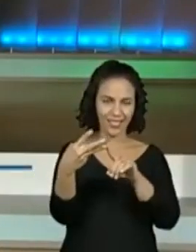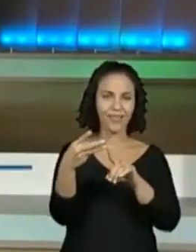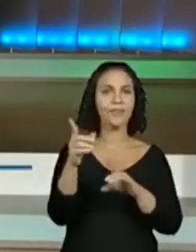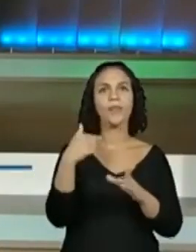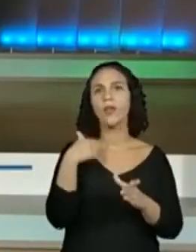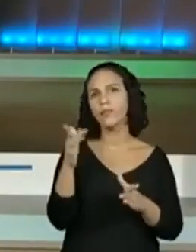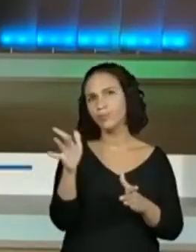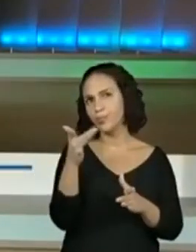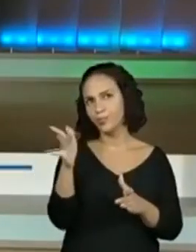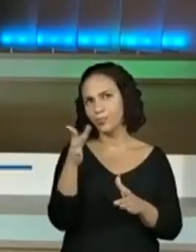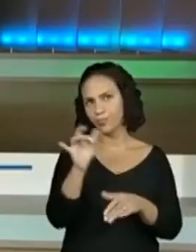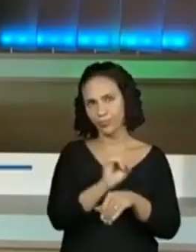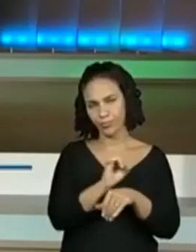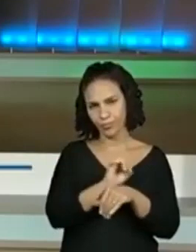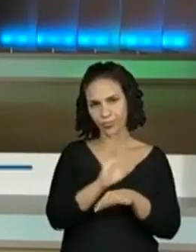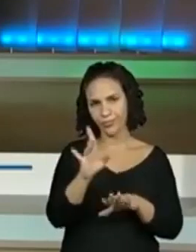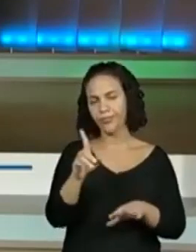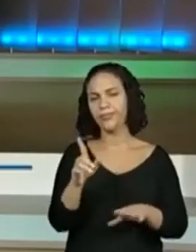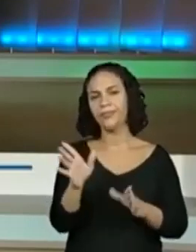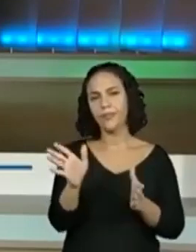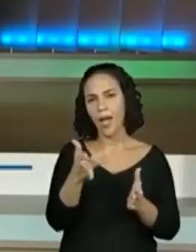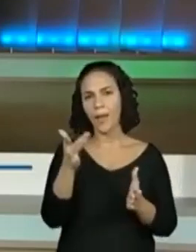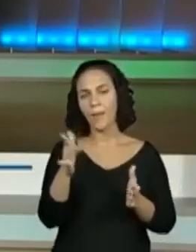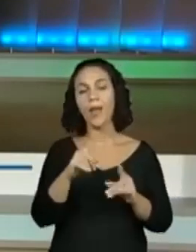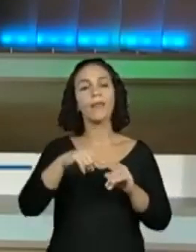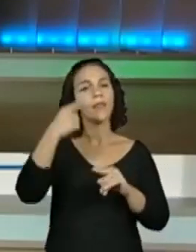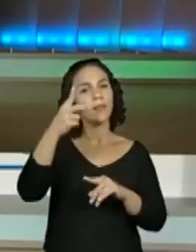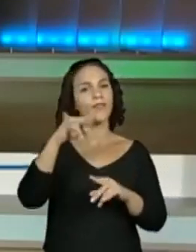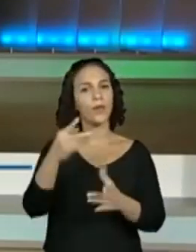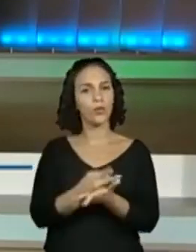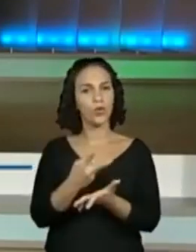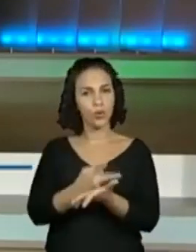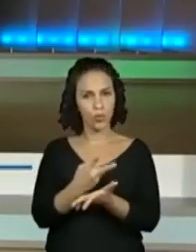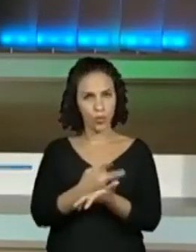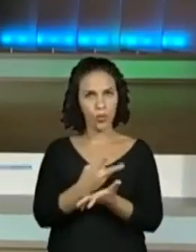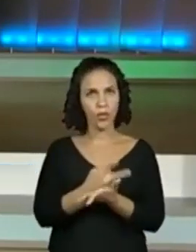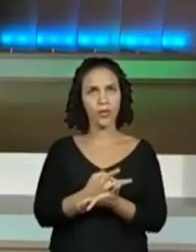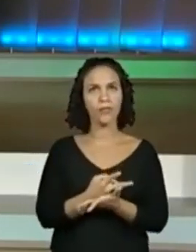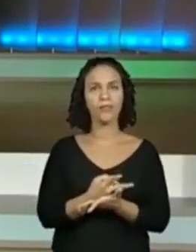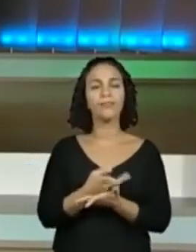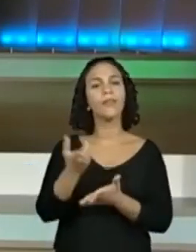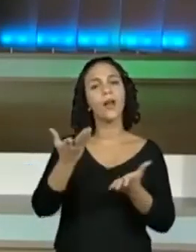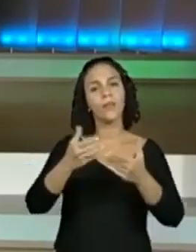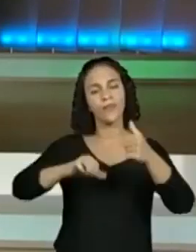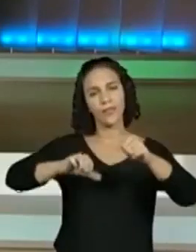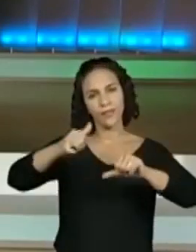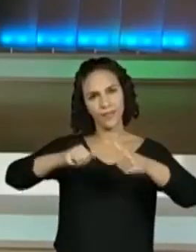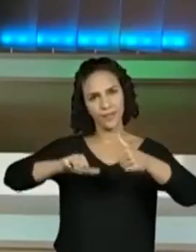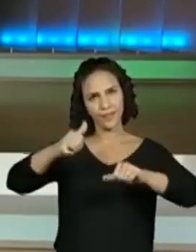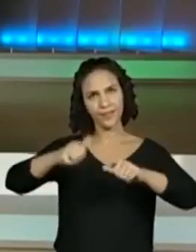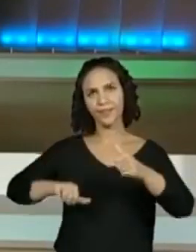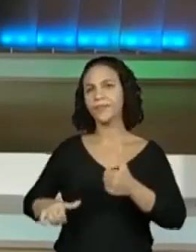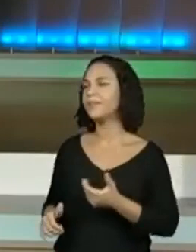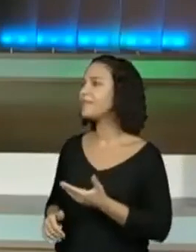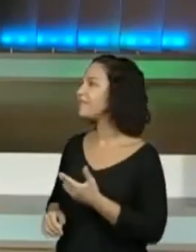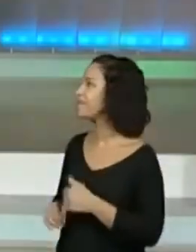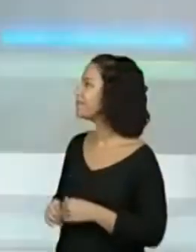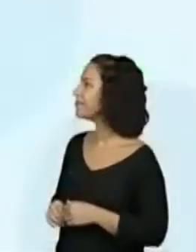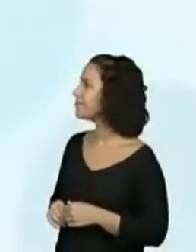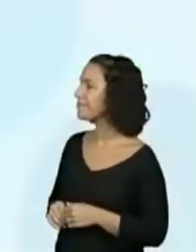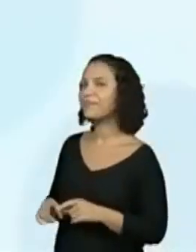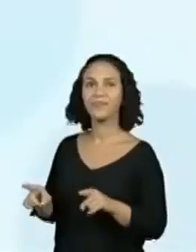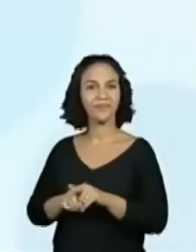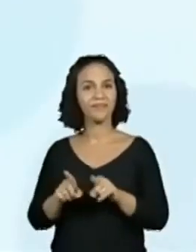tudo rapidão aqui. A gente deixar a telinha para vocês de participação. De